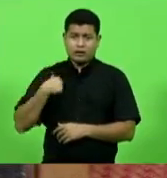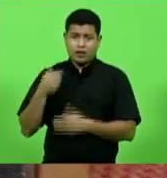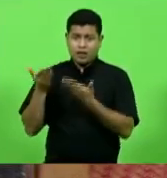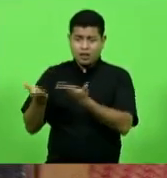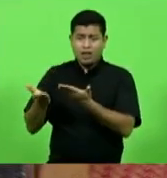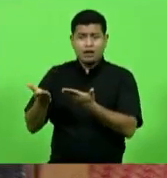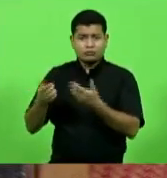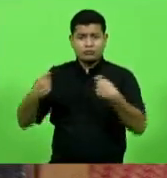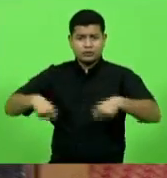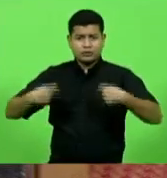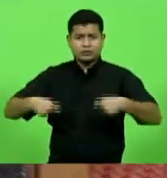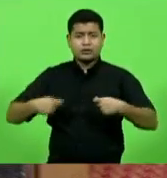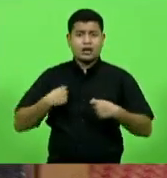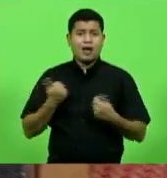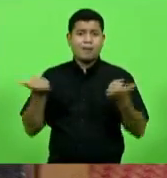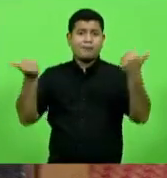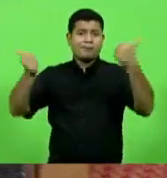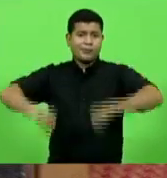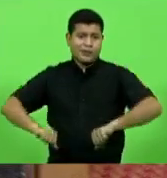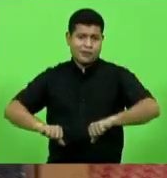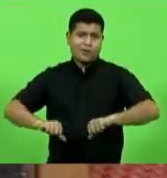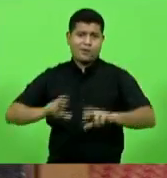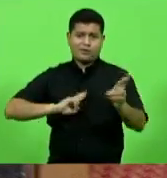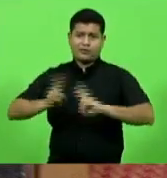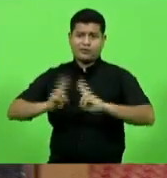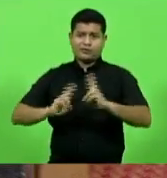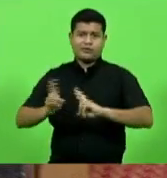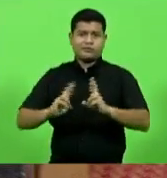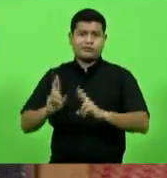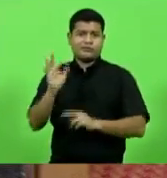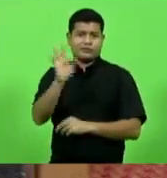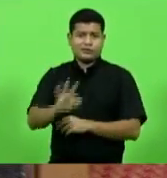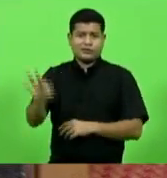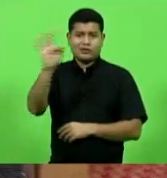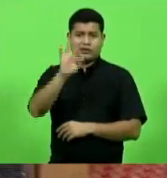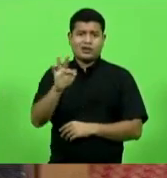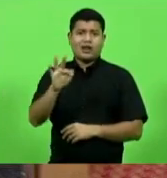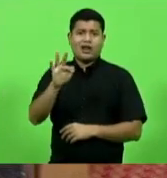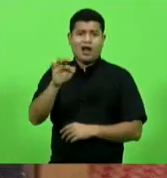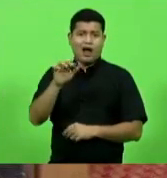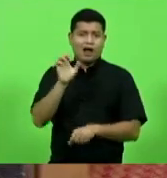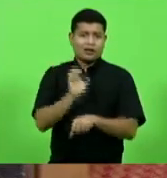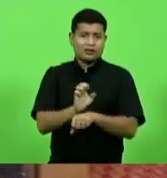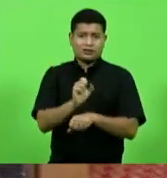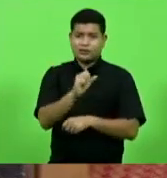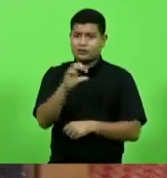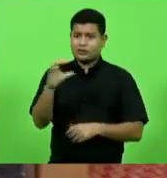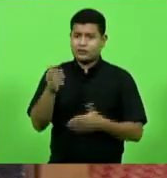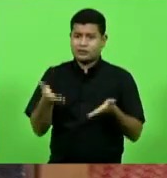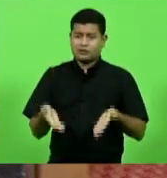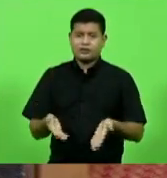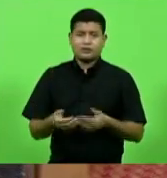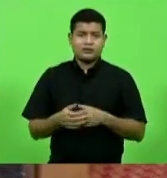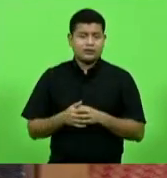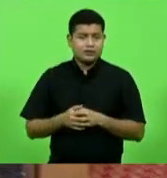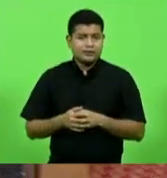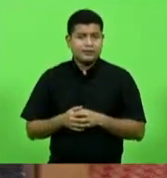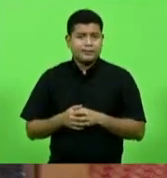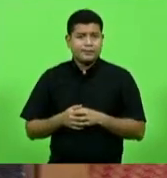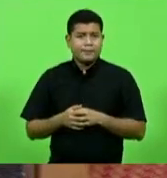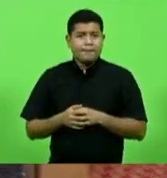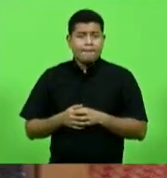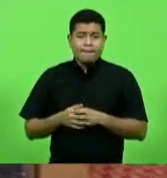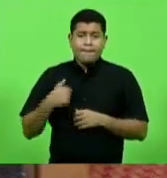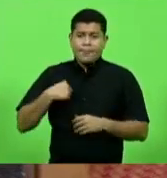a pior rodovia federal de Santa Catarina então quando eu recebi esse ofício